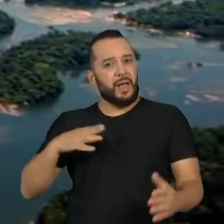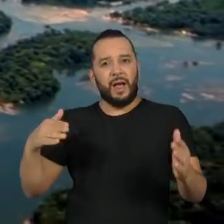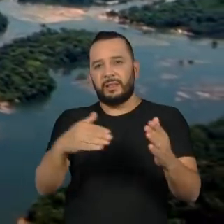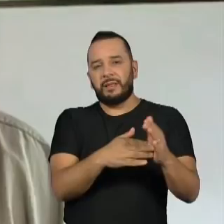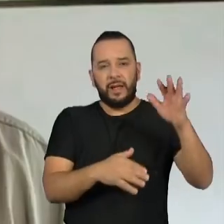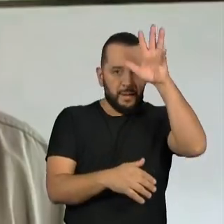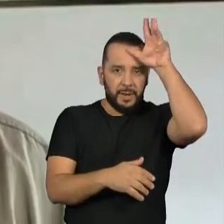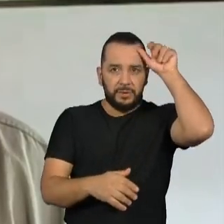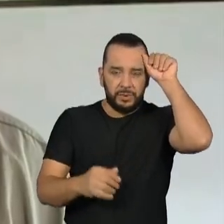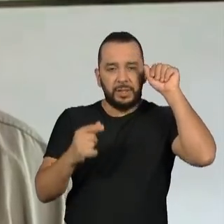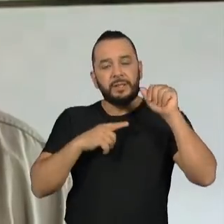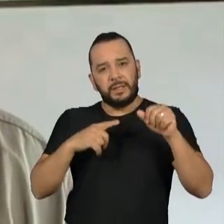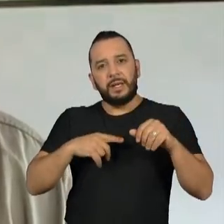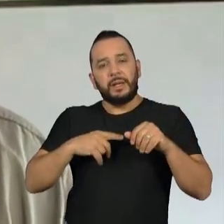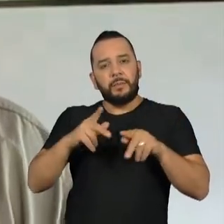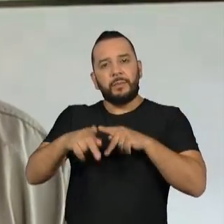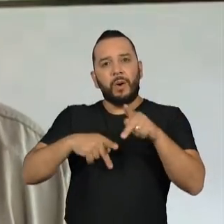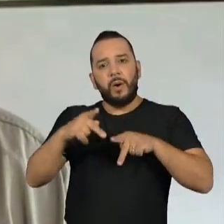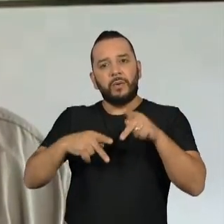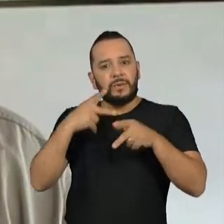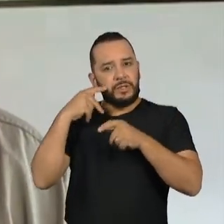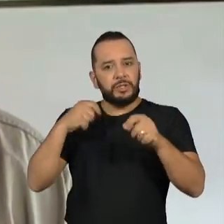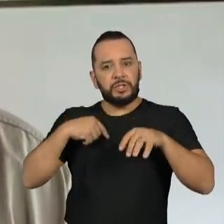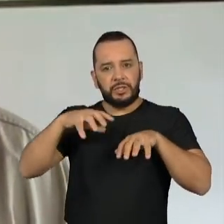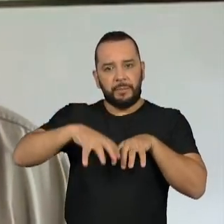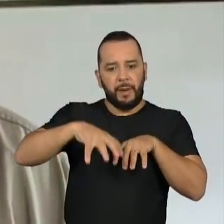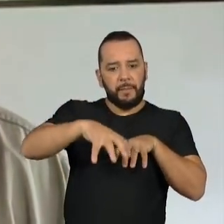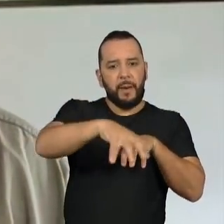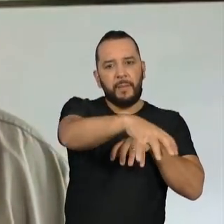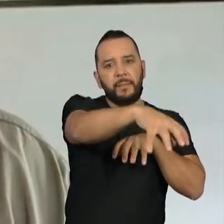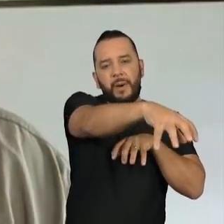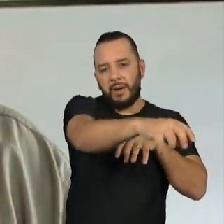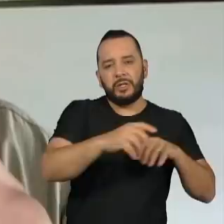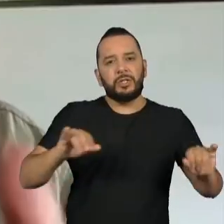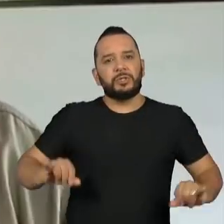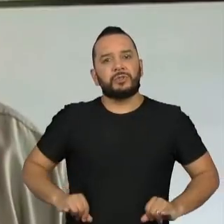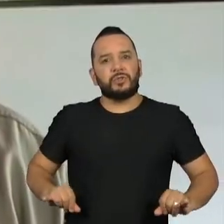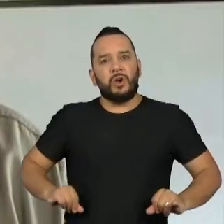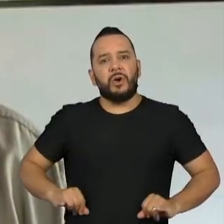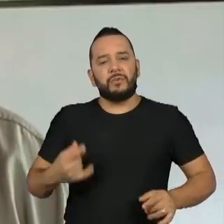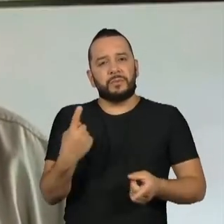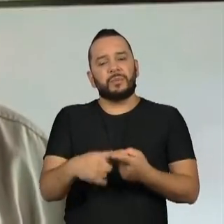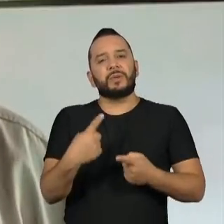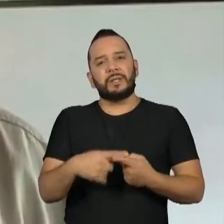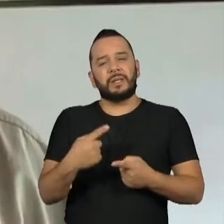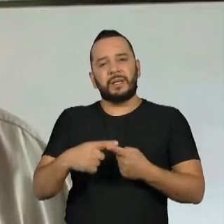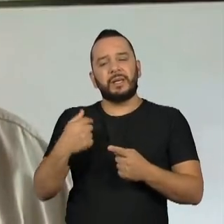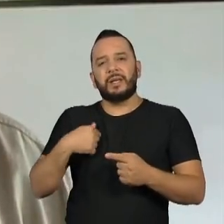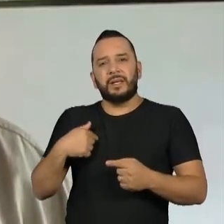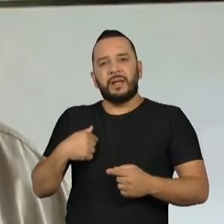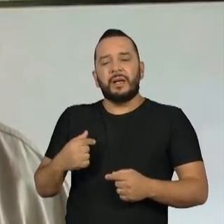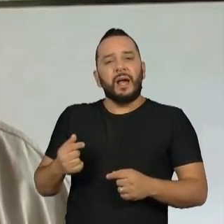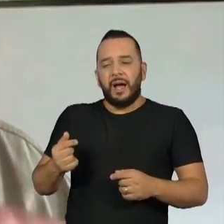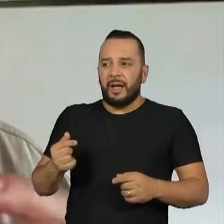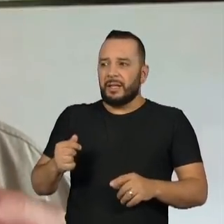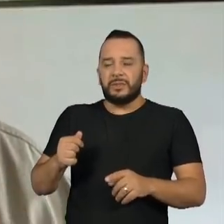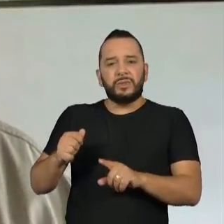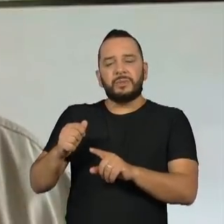como o Araueté e outros que estão ali sofrendo por conta da intervenção humana. E os ataques